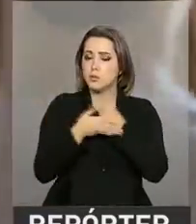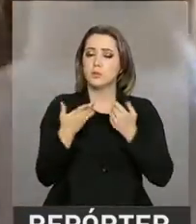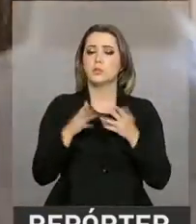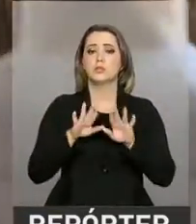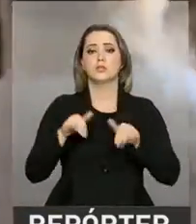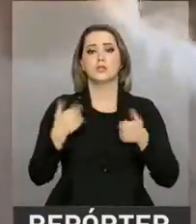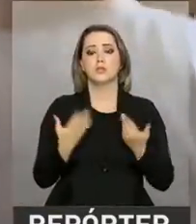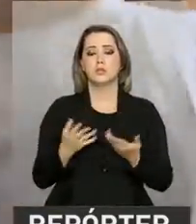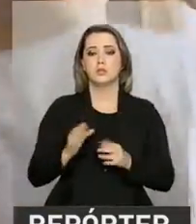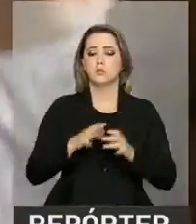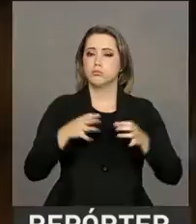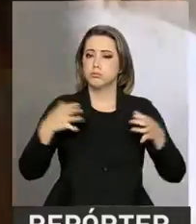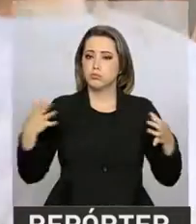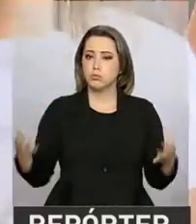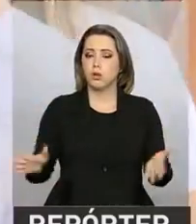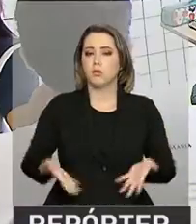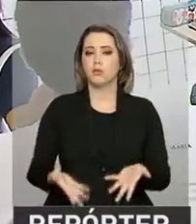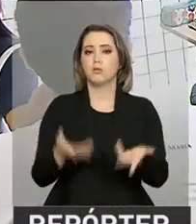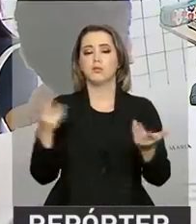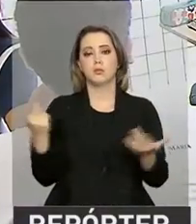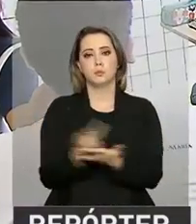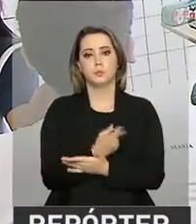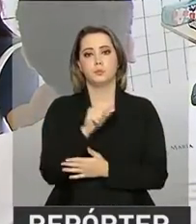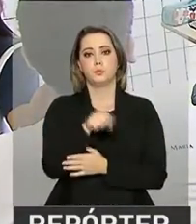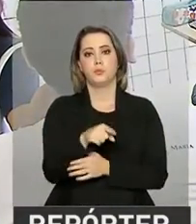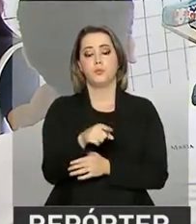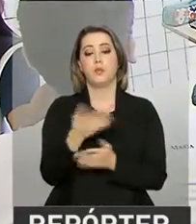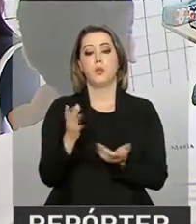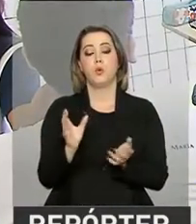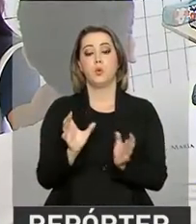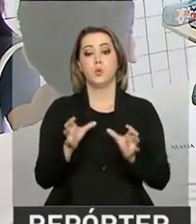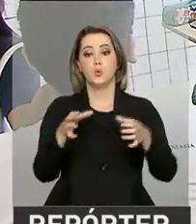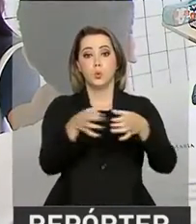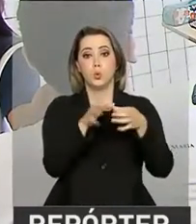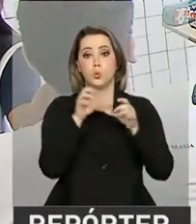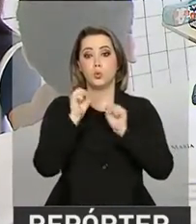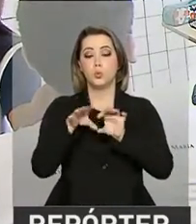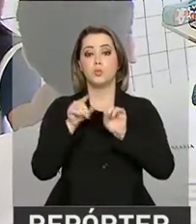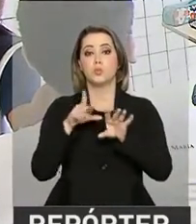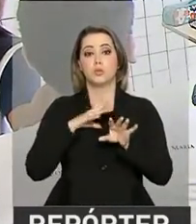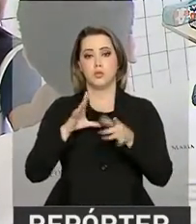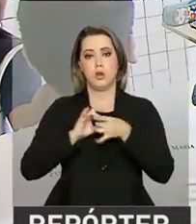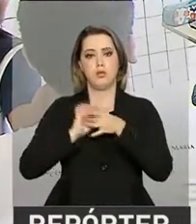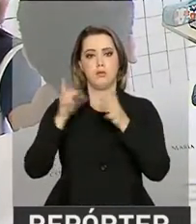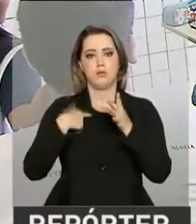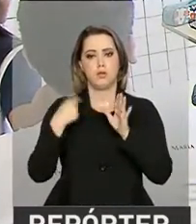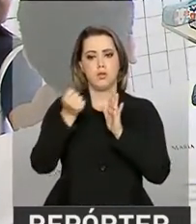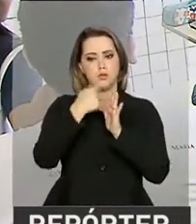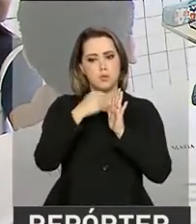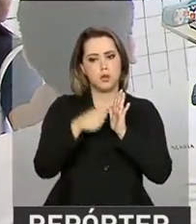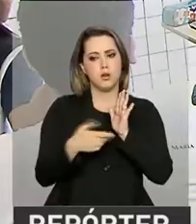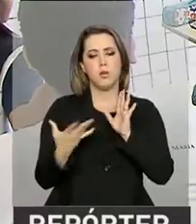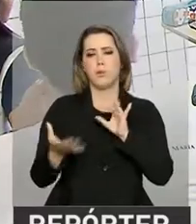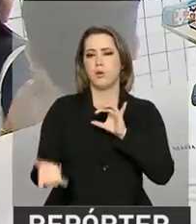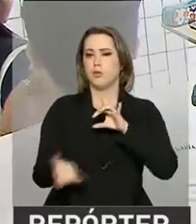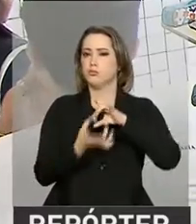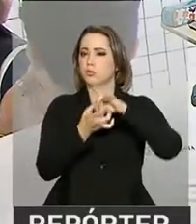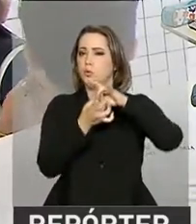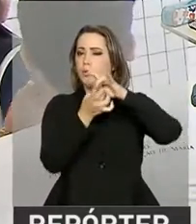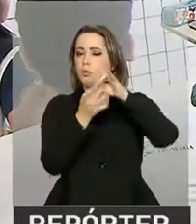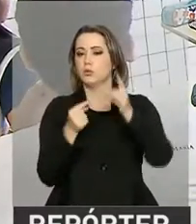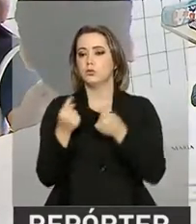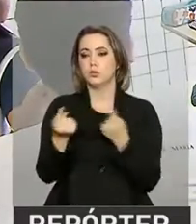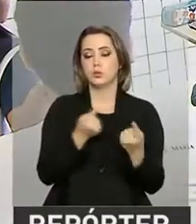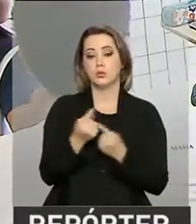uma grande mobilização vem sendo feita. As redes de ensino vão ter autonomia para elaborar ou adequar os conteúdos de